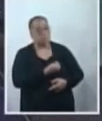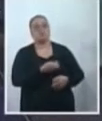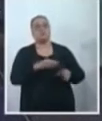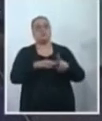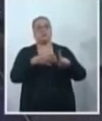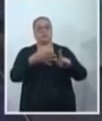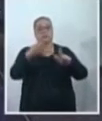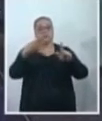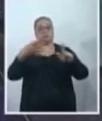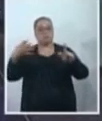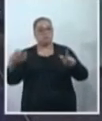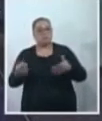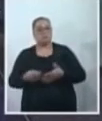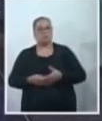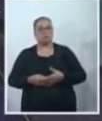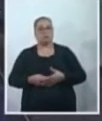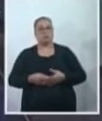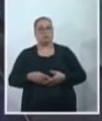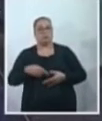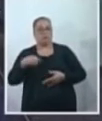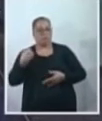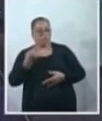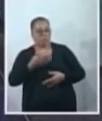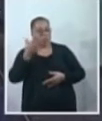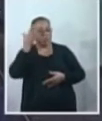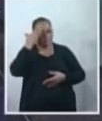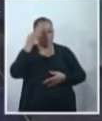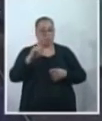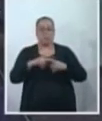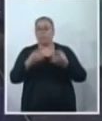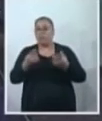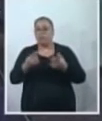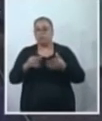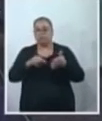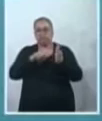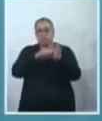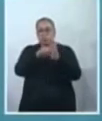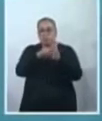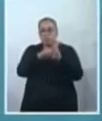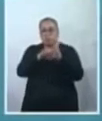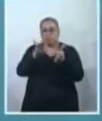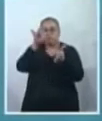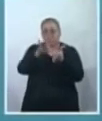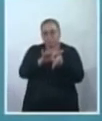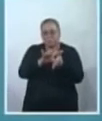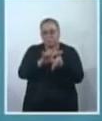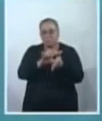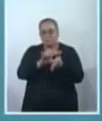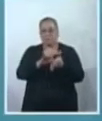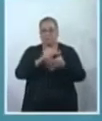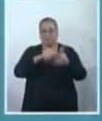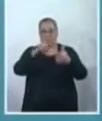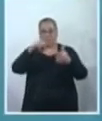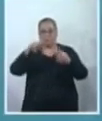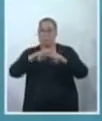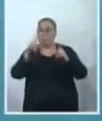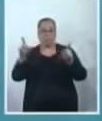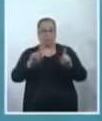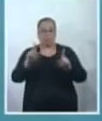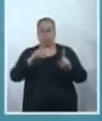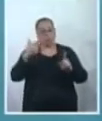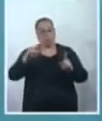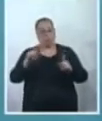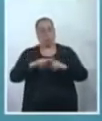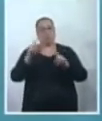É, não é distante a nós, nós não temos dados compilados como nós deveríamos ter. Mas, todo mês, nós vemos aí